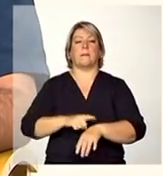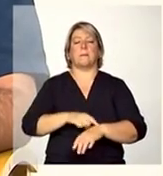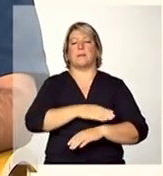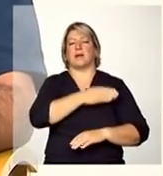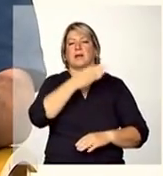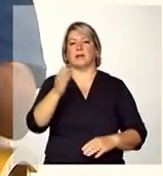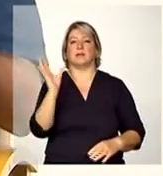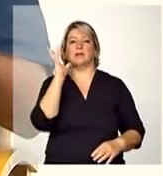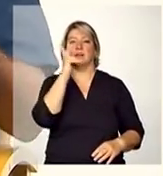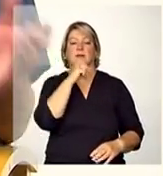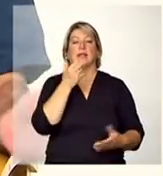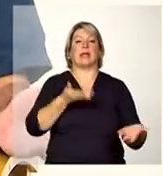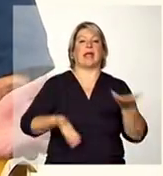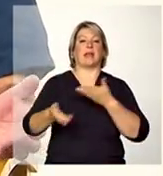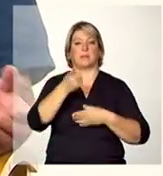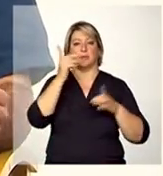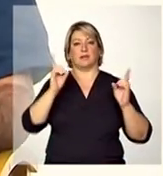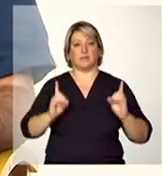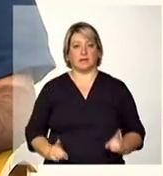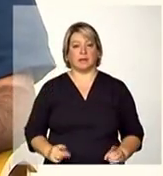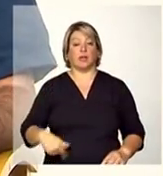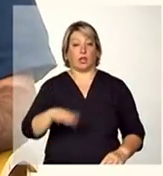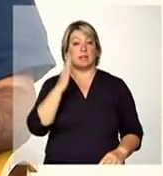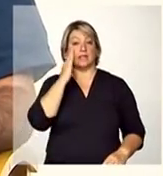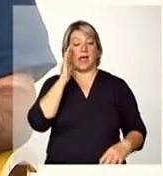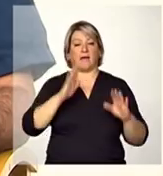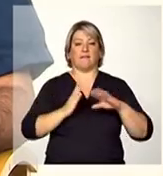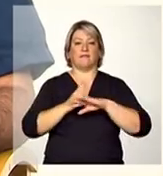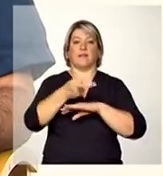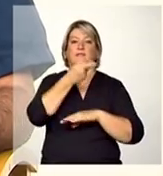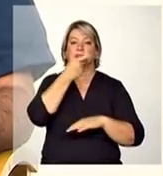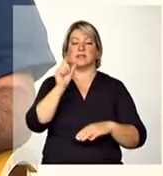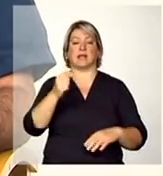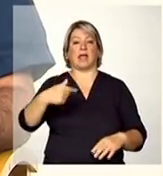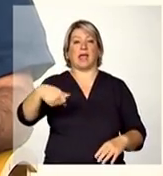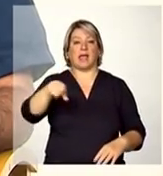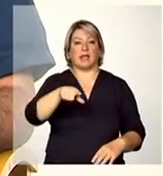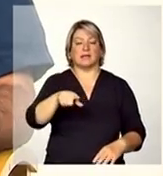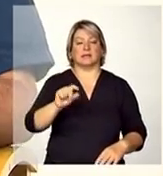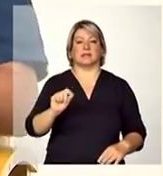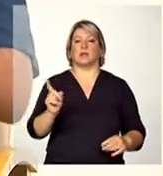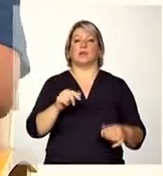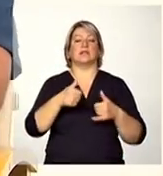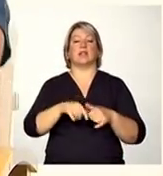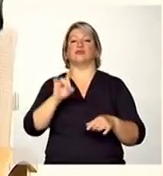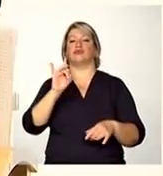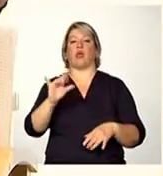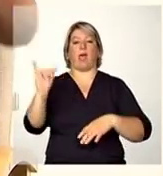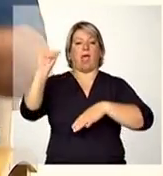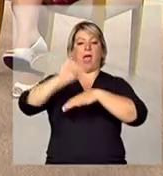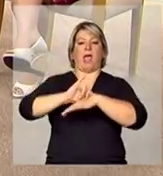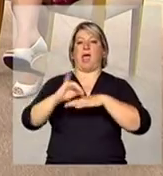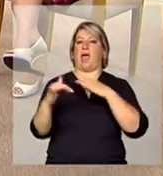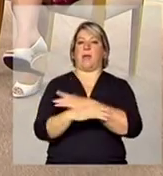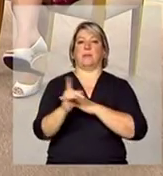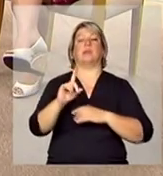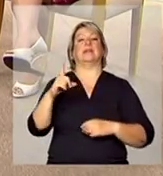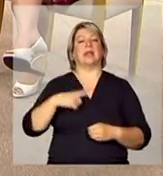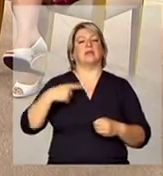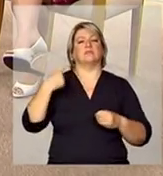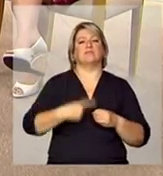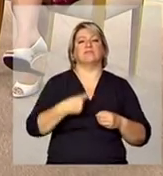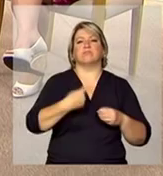pessoas com deficiência que a gente sabe também nas visitas que elas não necessariamente estão somente nas capitais elas também estão espalhadas pelo interior